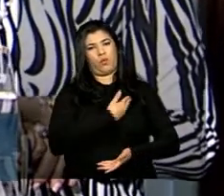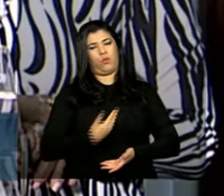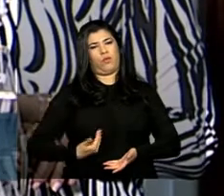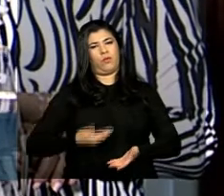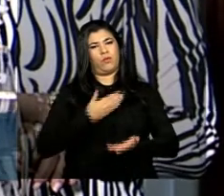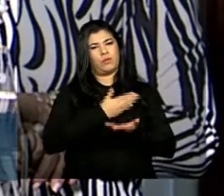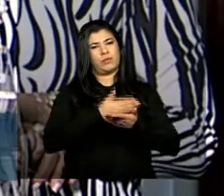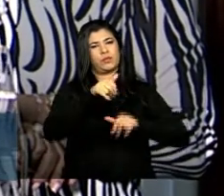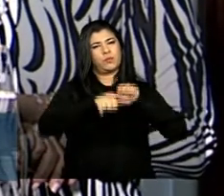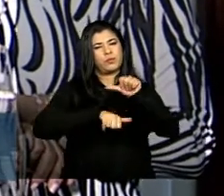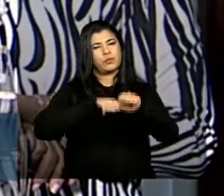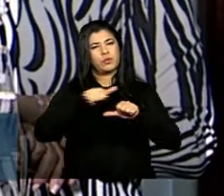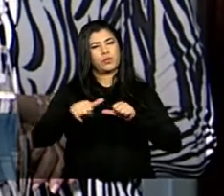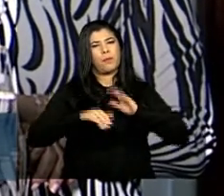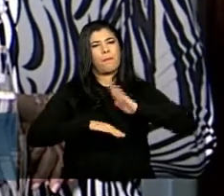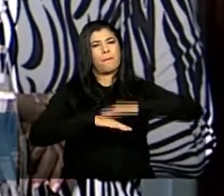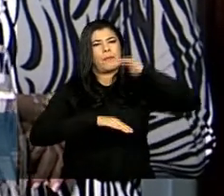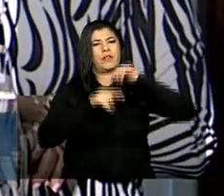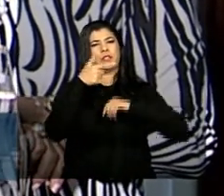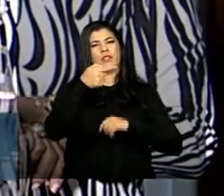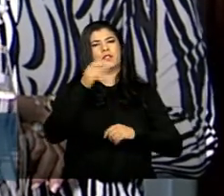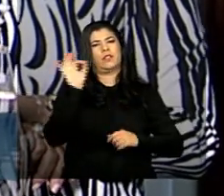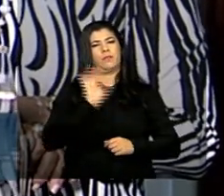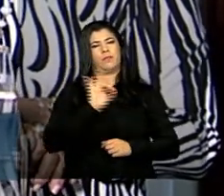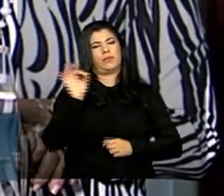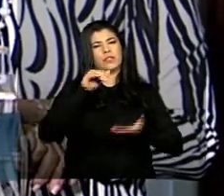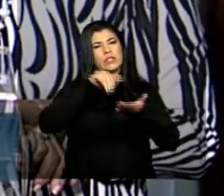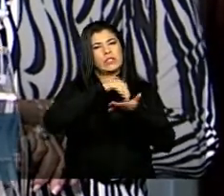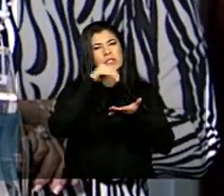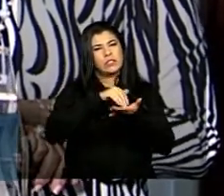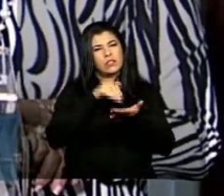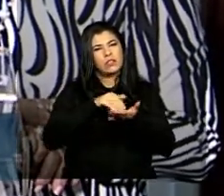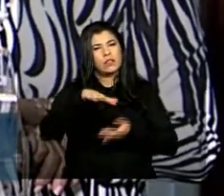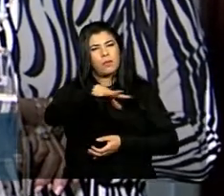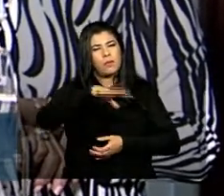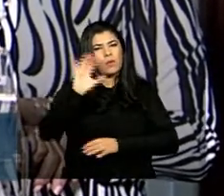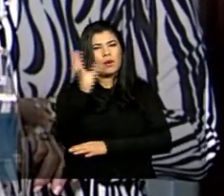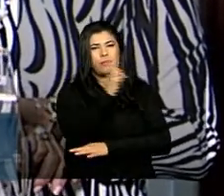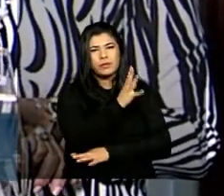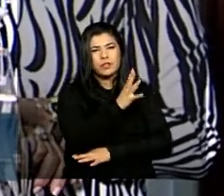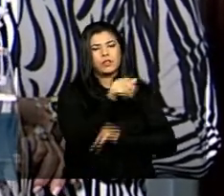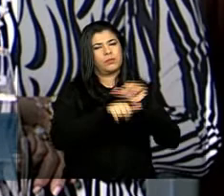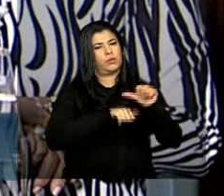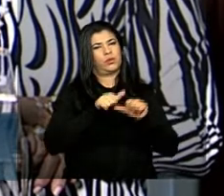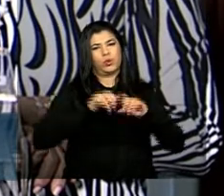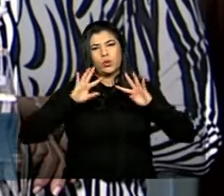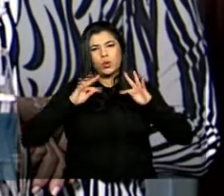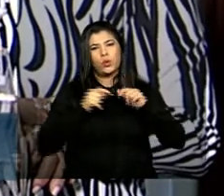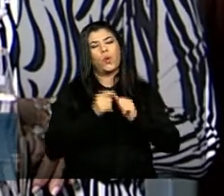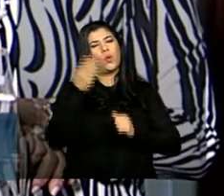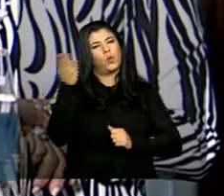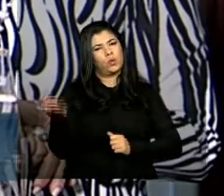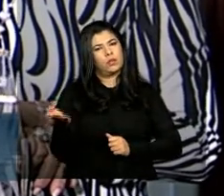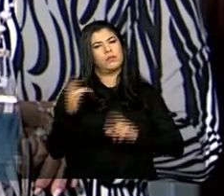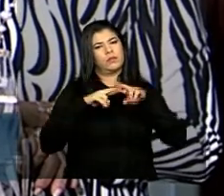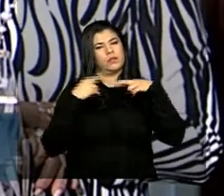houve uma renovação de mais de 70% 80% dos secretários de meio ambiente do país da agricultura todos vieram